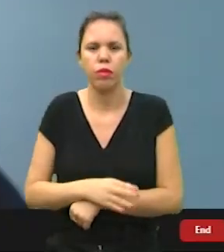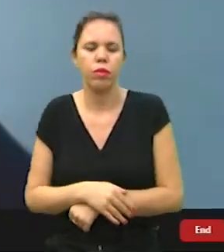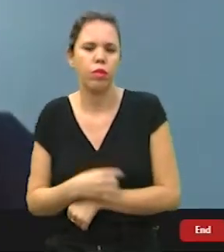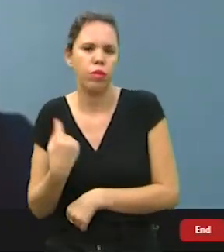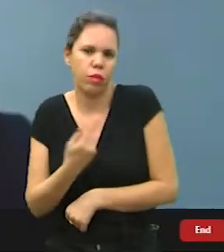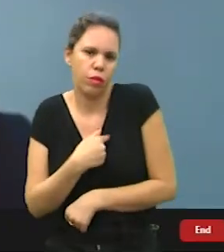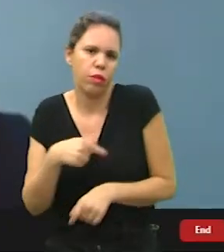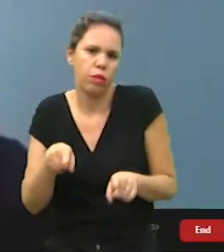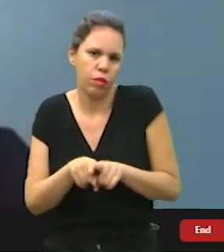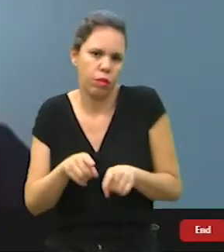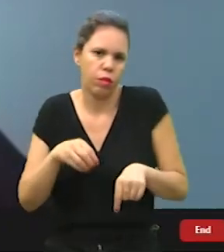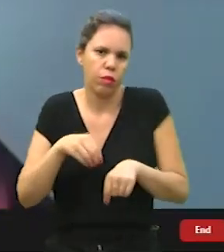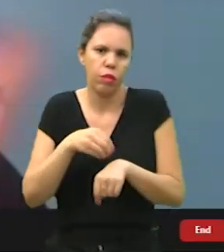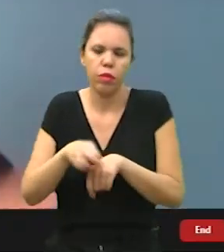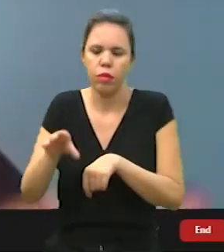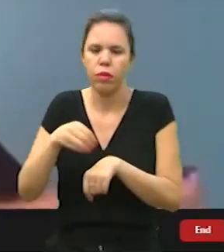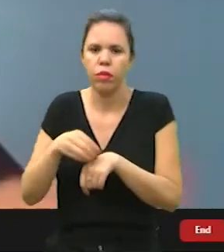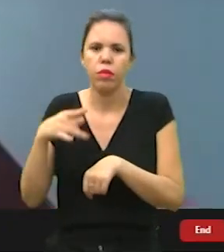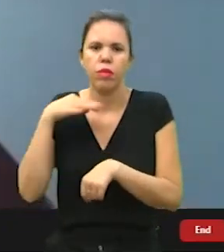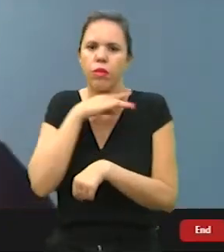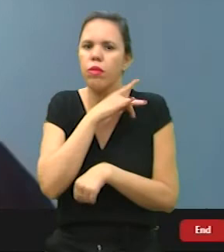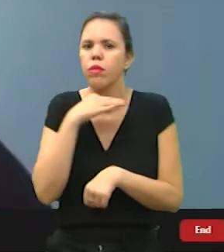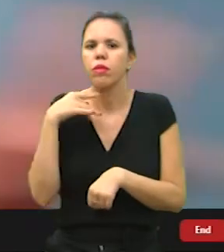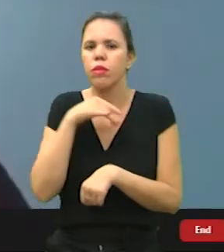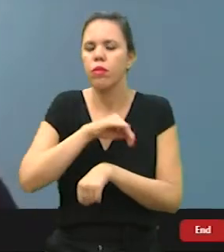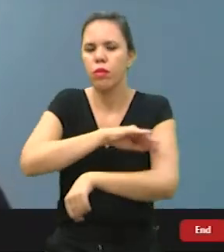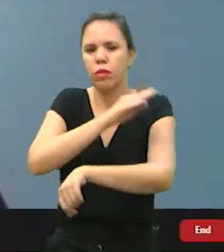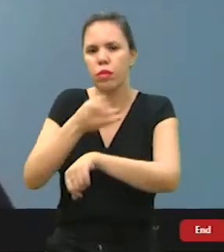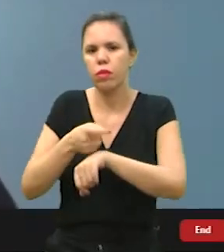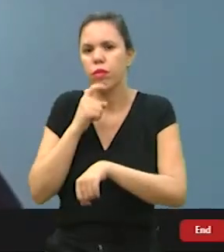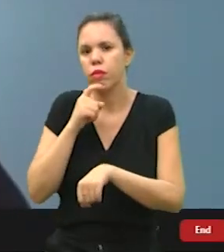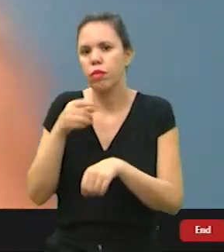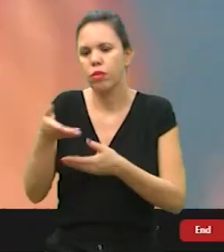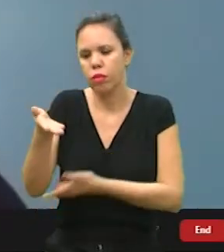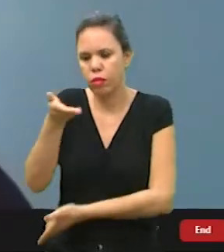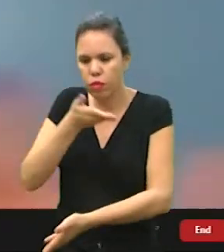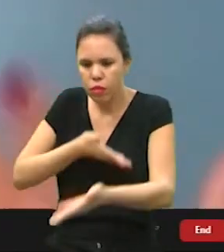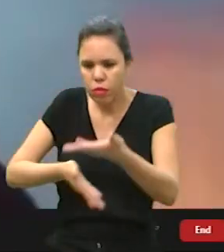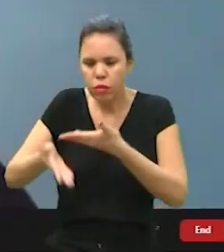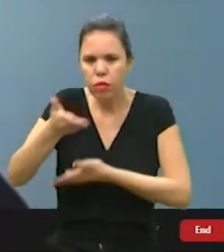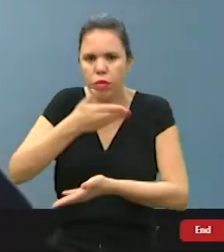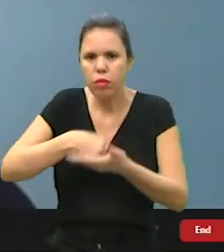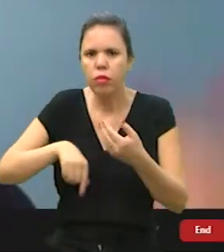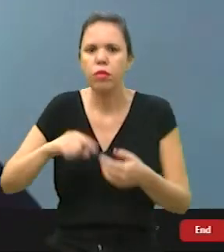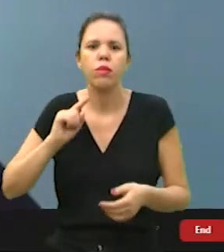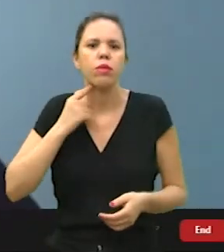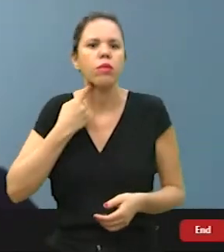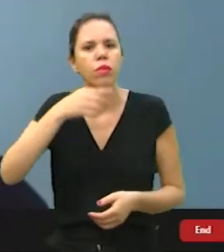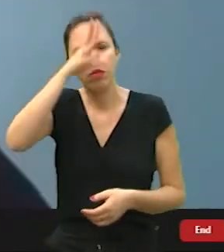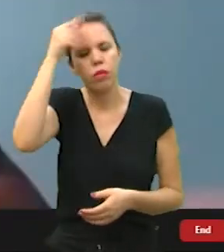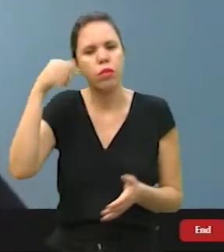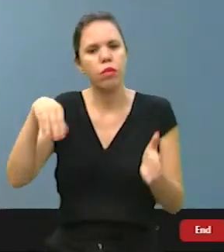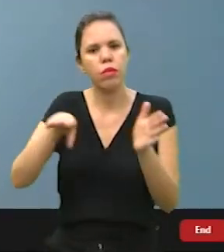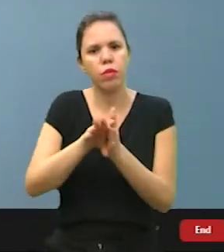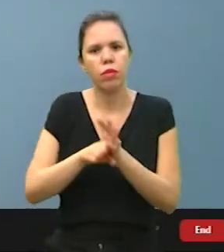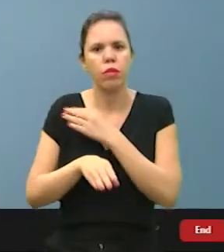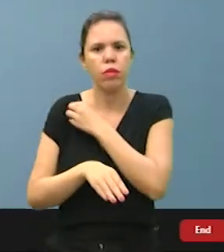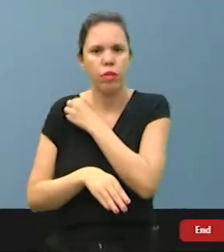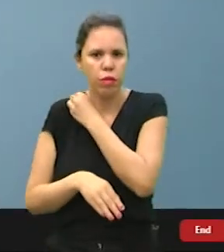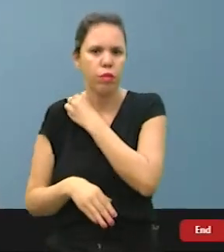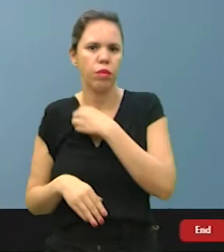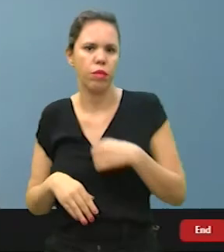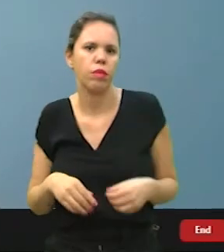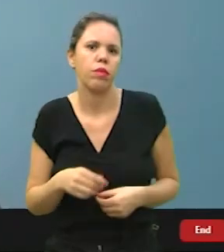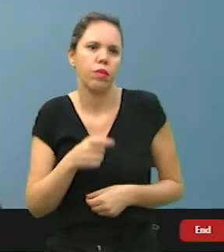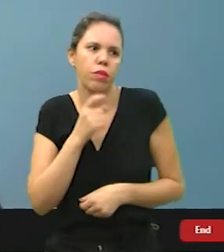a gente também manda as correntes de ar quente para lá. Até fuligem da Amazônia já foi encontrado